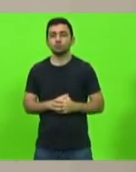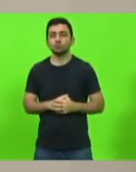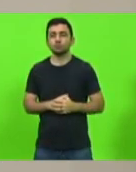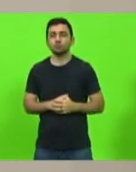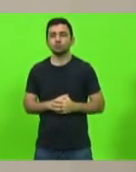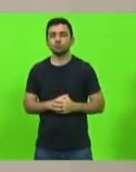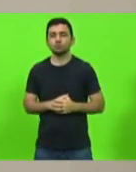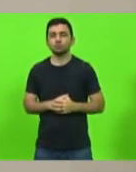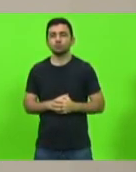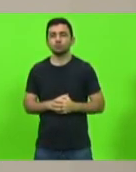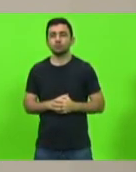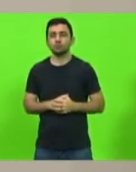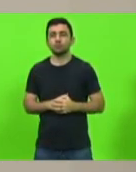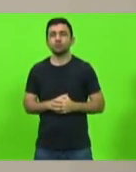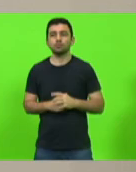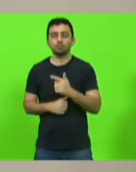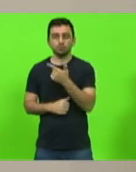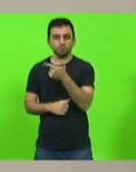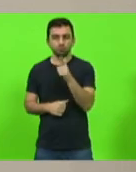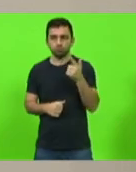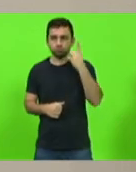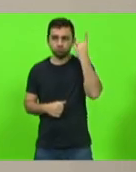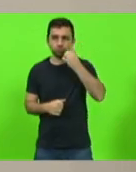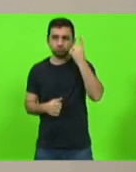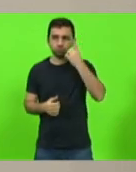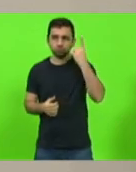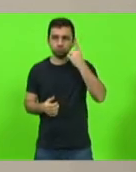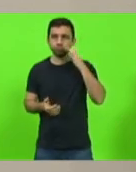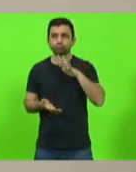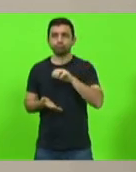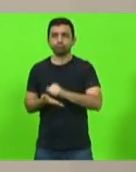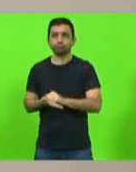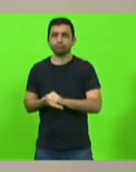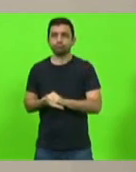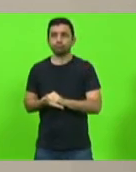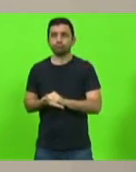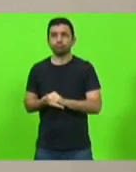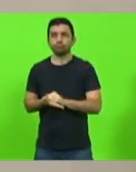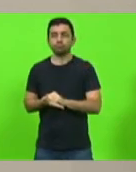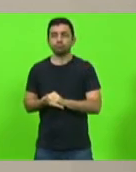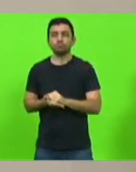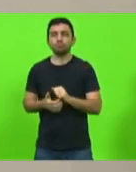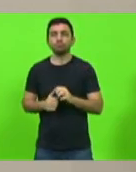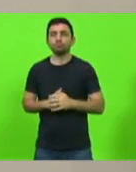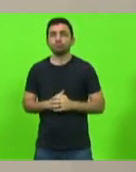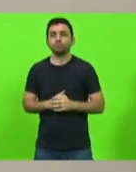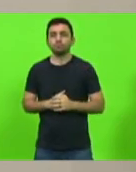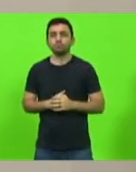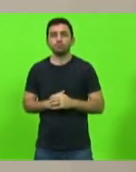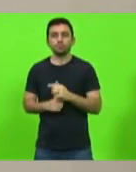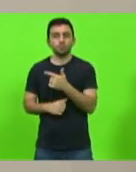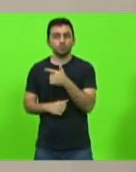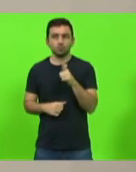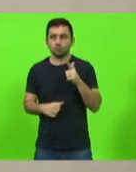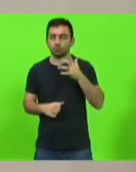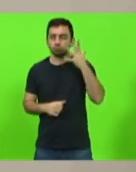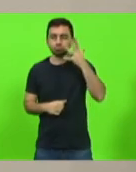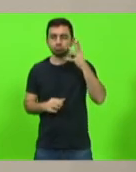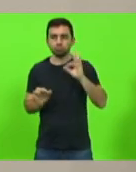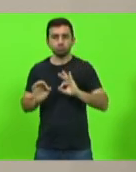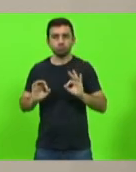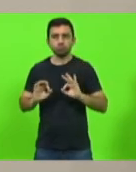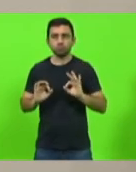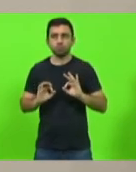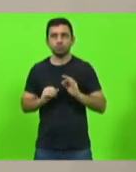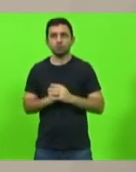não havendo mais deputados, queiram se manifestar, não havendo mais oradores inscritos